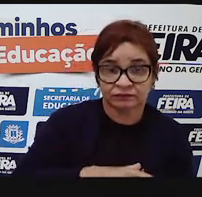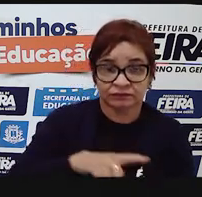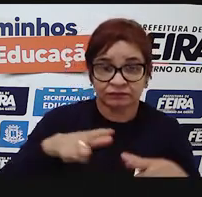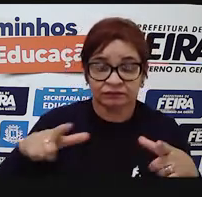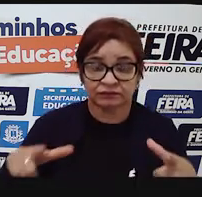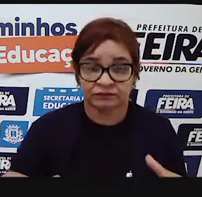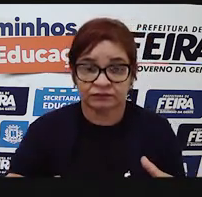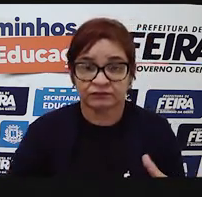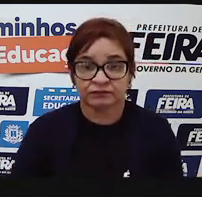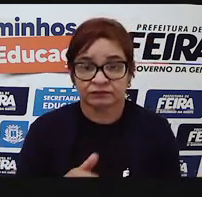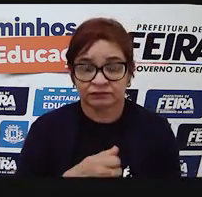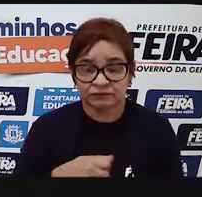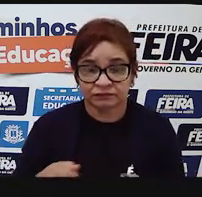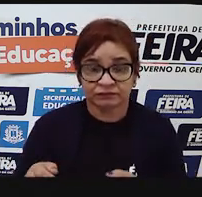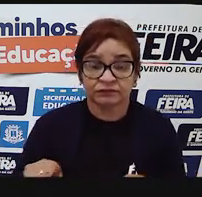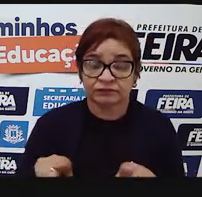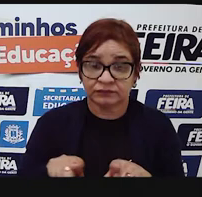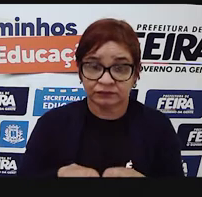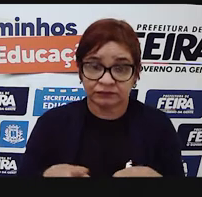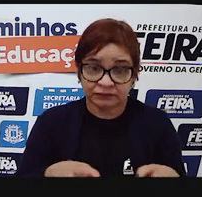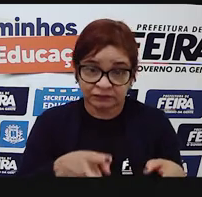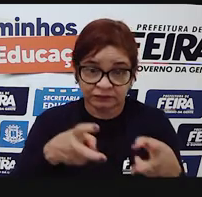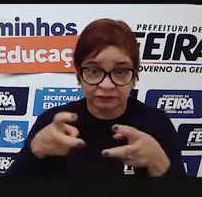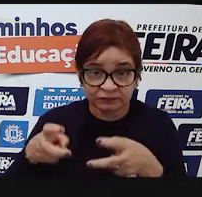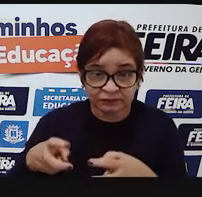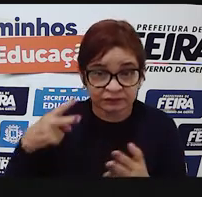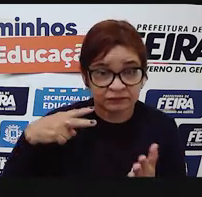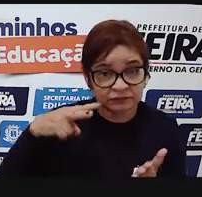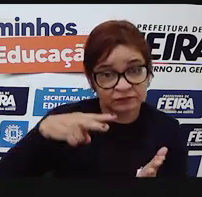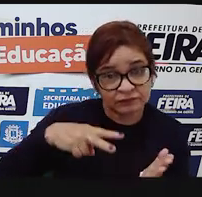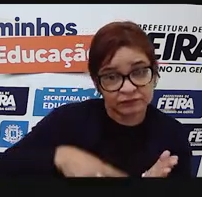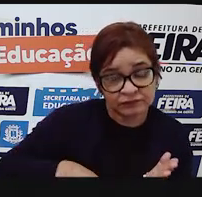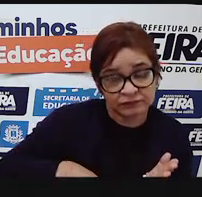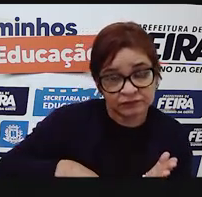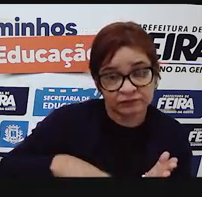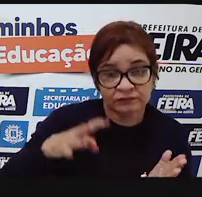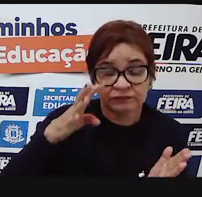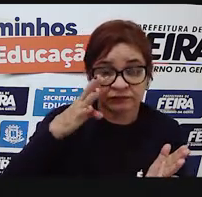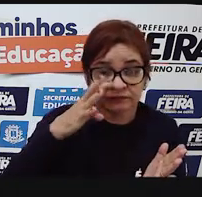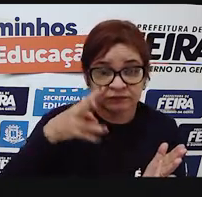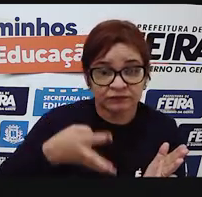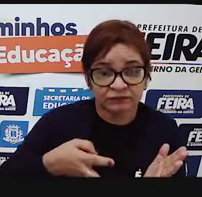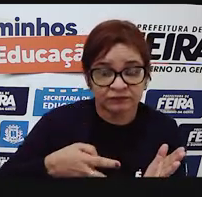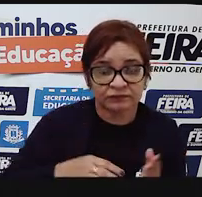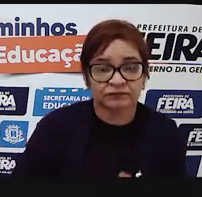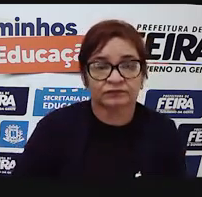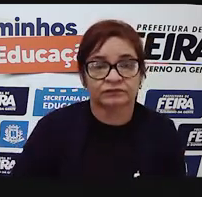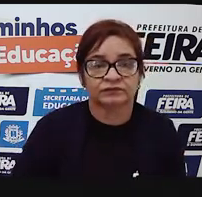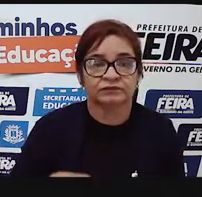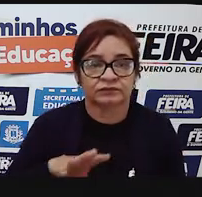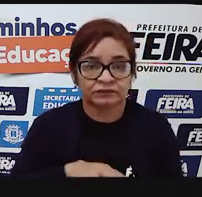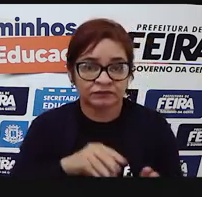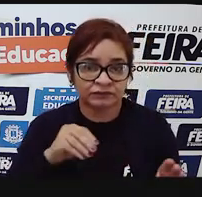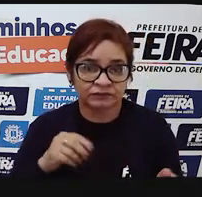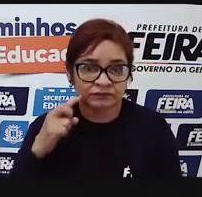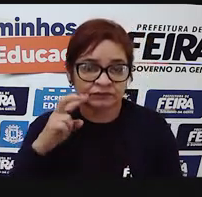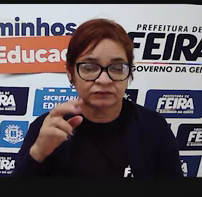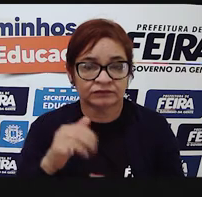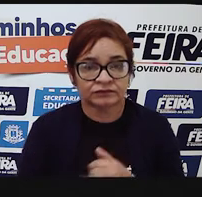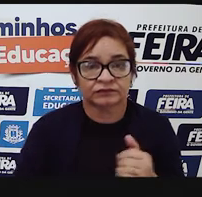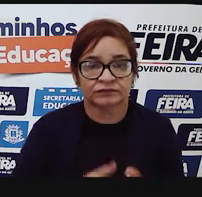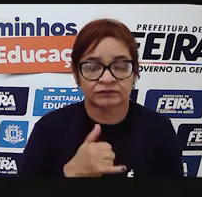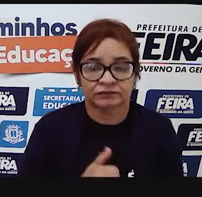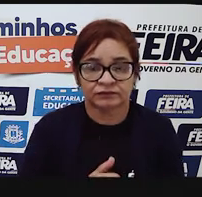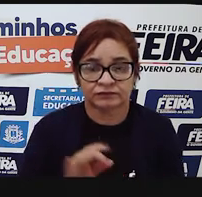escrita e visual. É só você observar os memes que você vê na internet. Não é